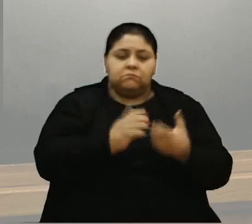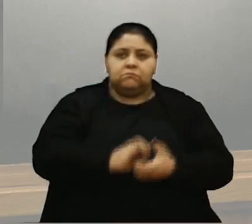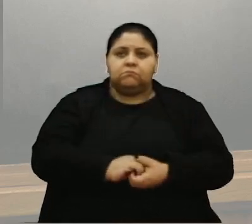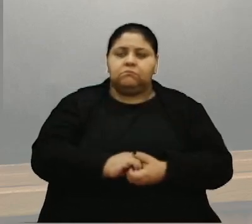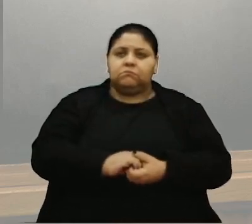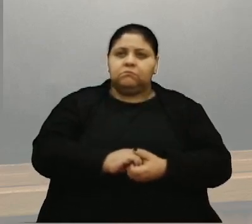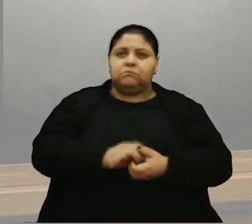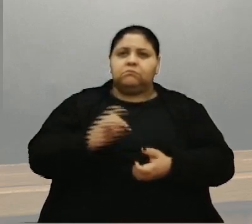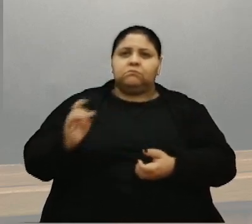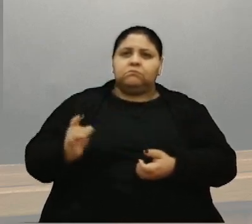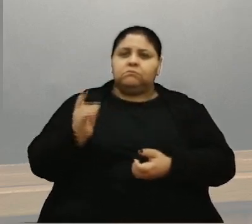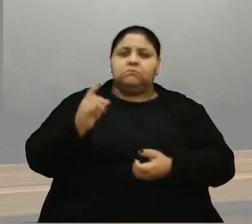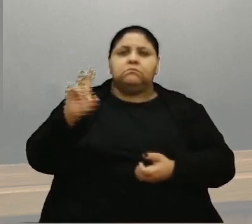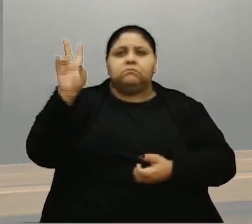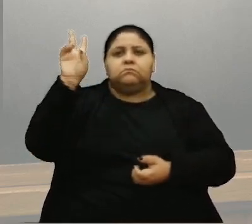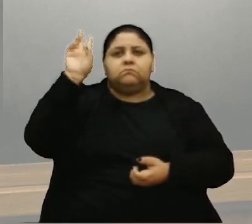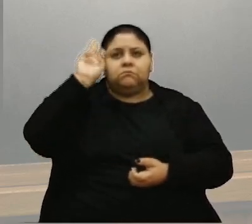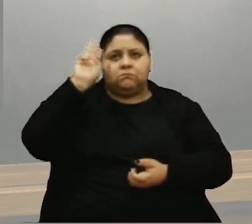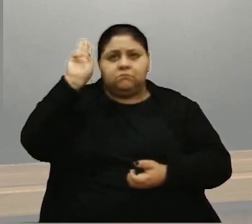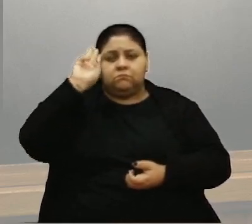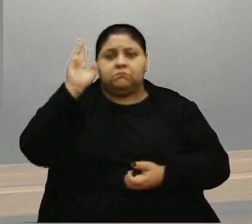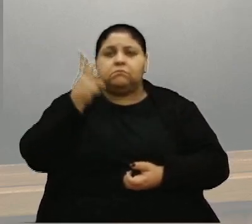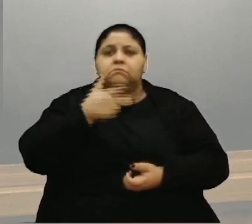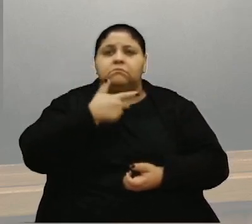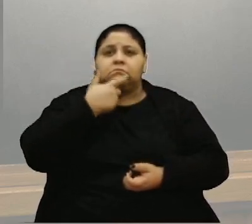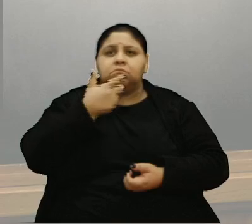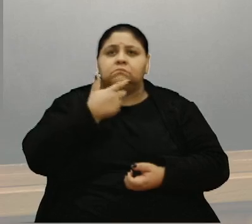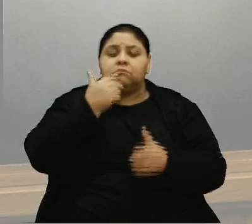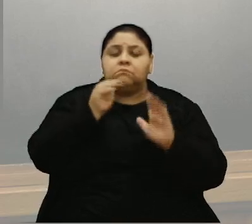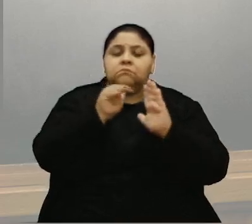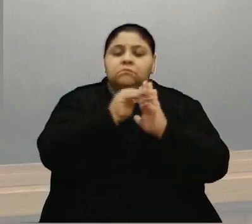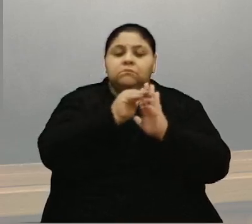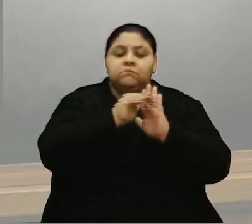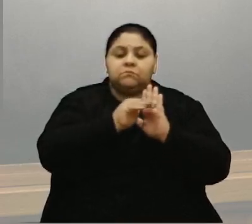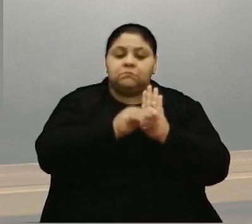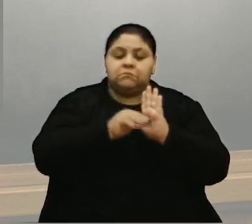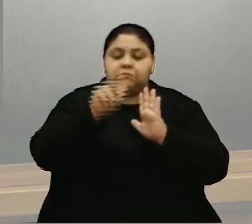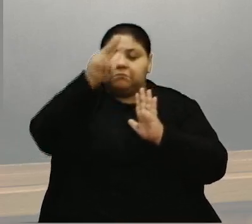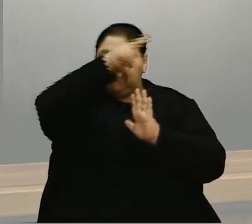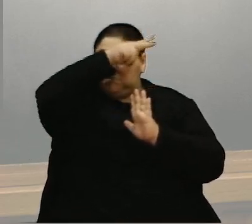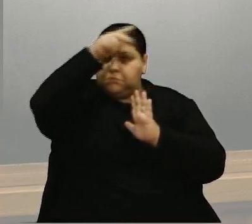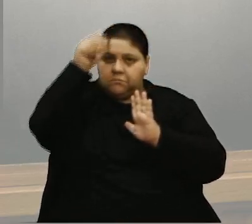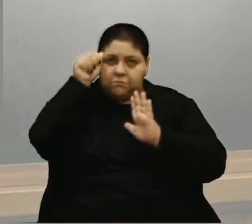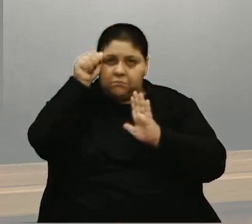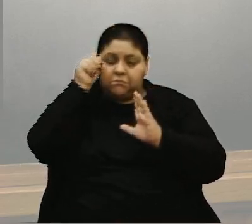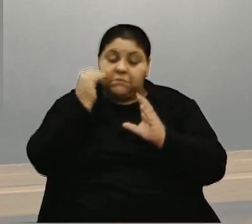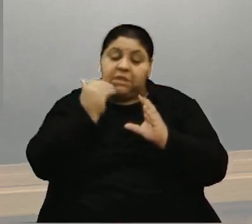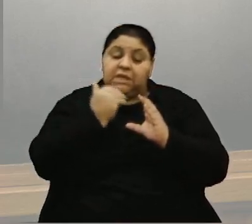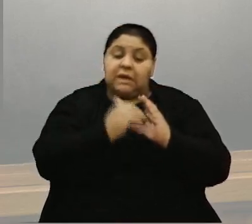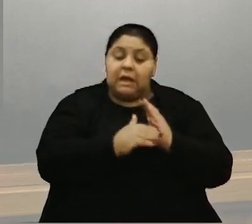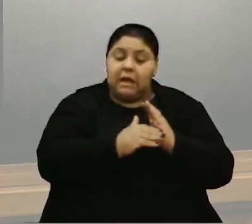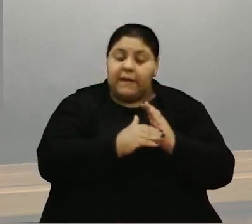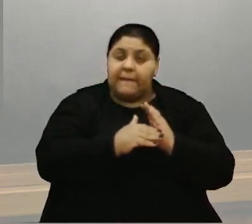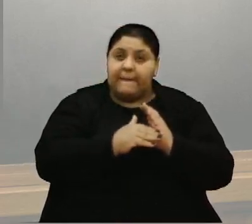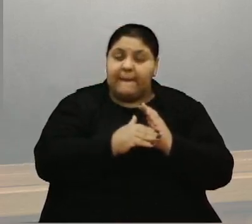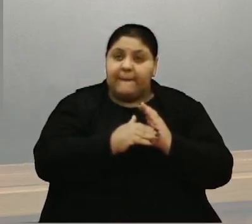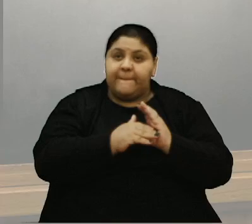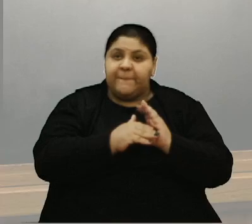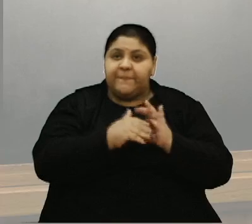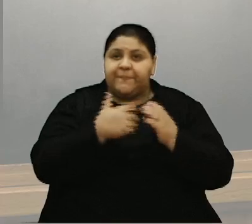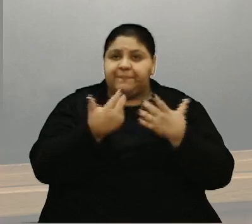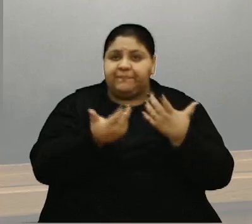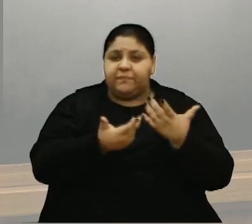última terça-feira, eu coloquei dos planos que o município estaria encaminhando e por